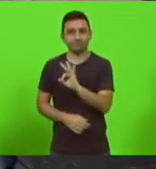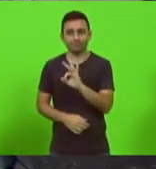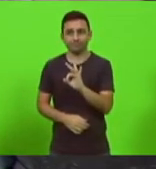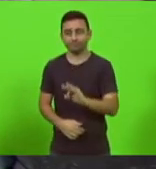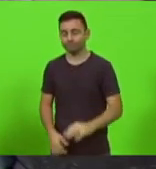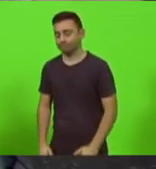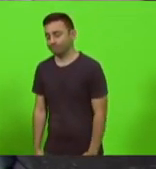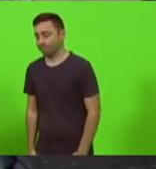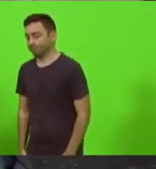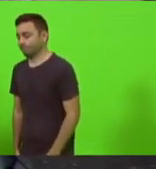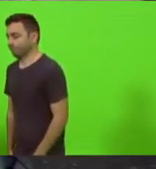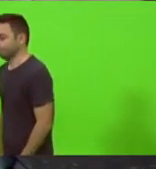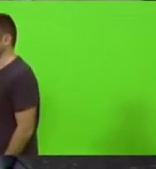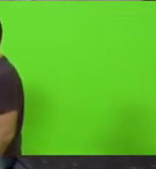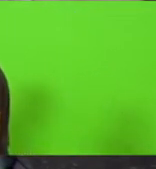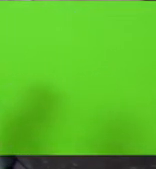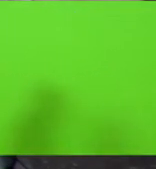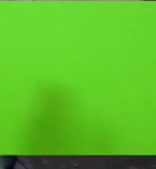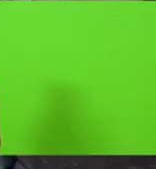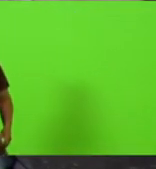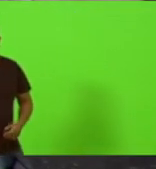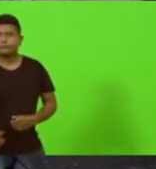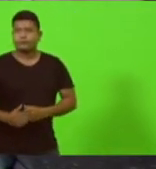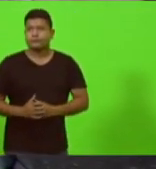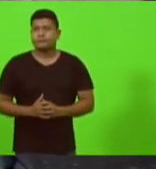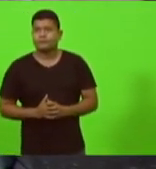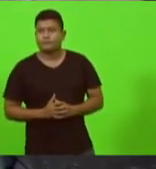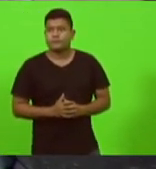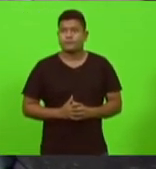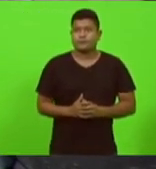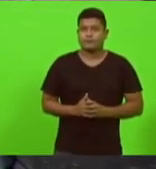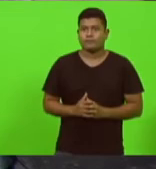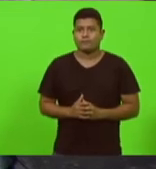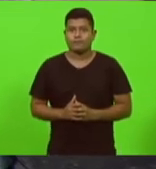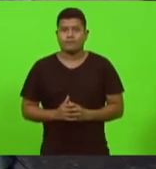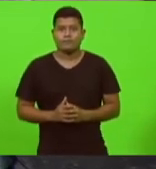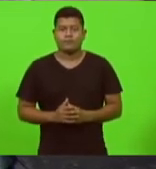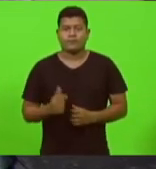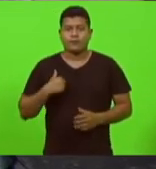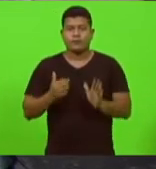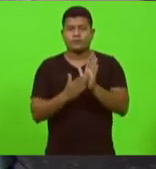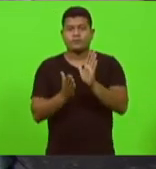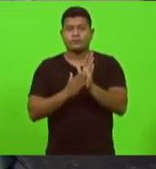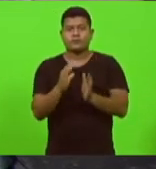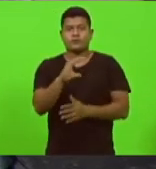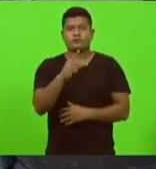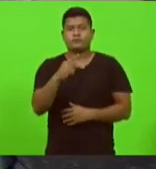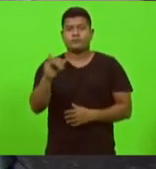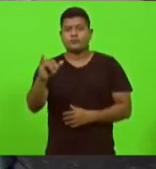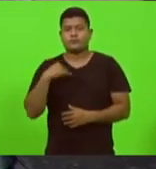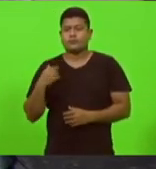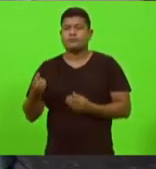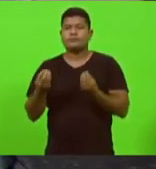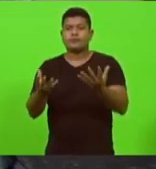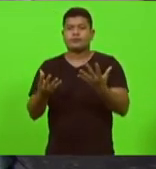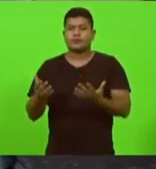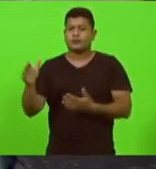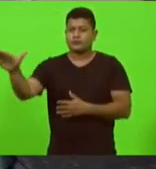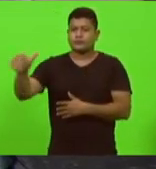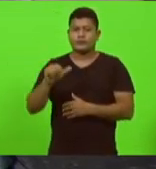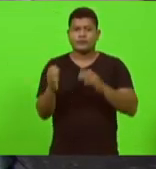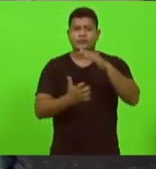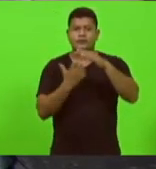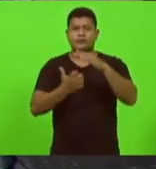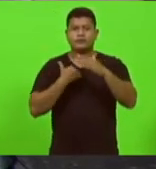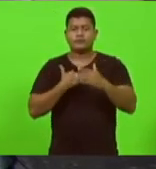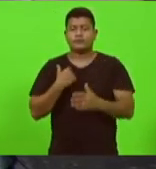uma CPI para que a gente pudesse trazer a empresa trazer o governo pedir documentações e ver o que estava acontecendo